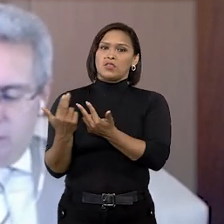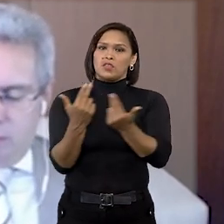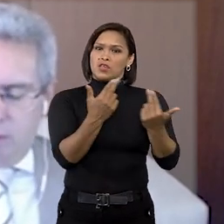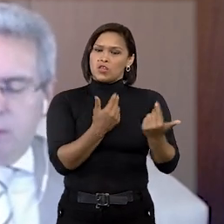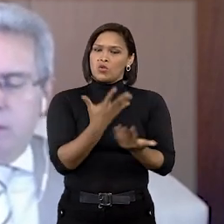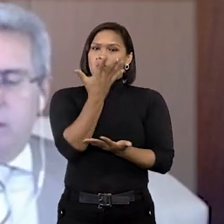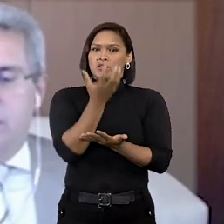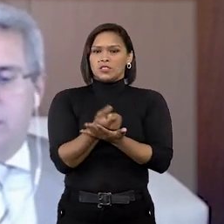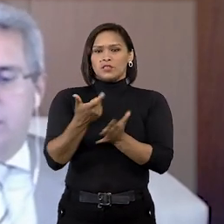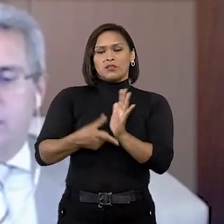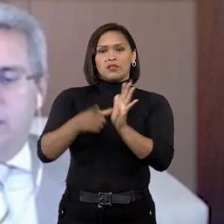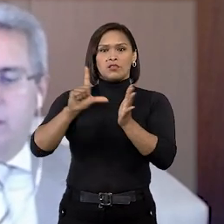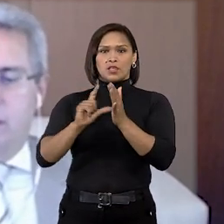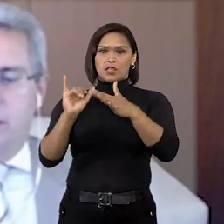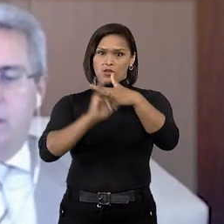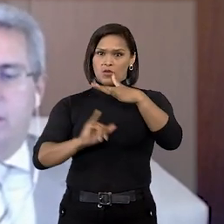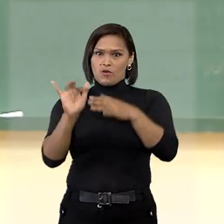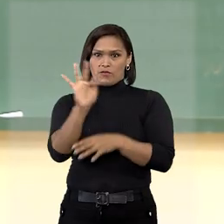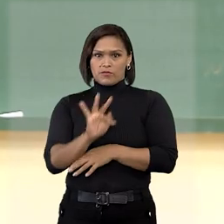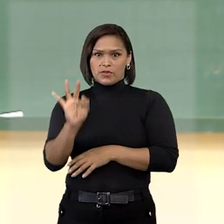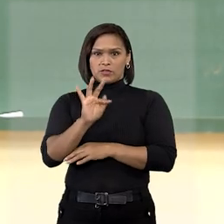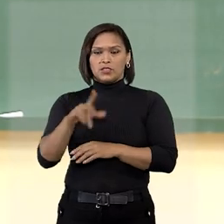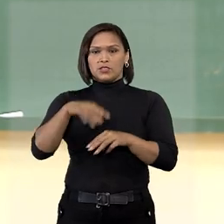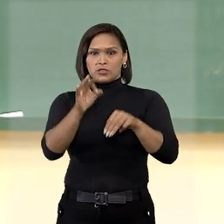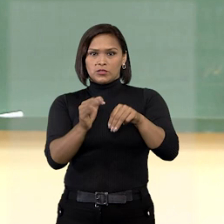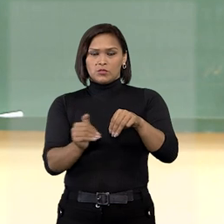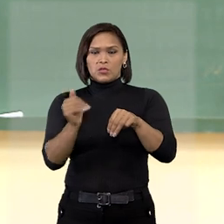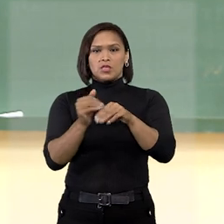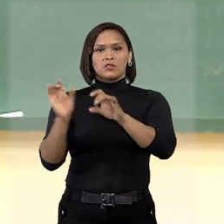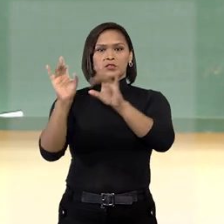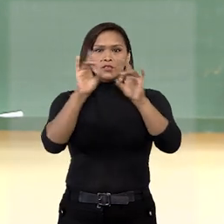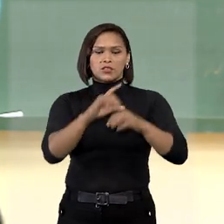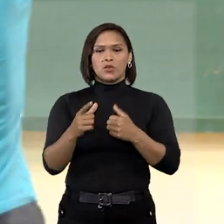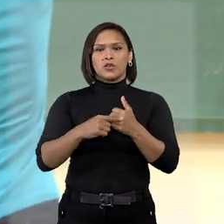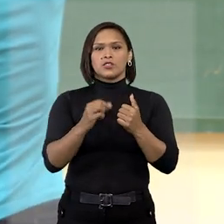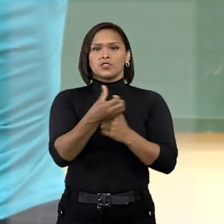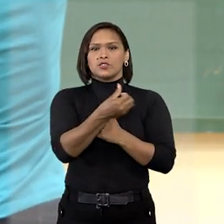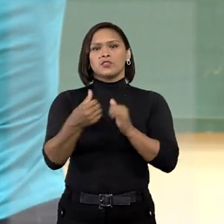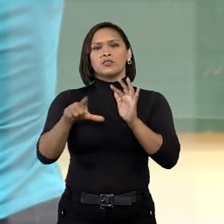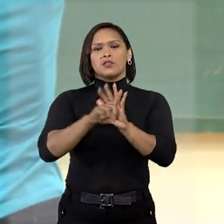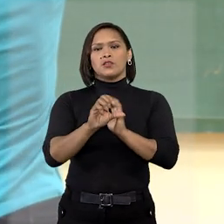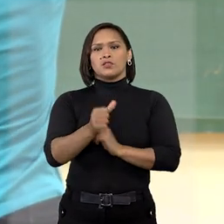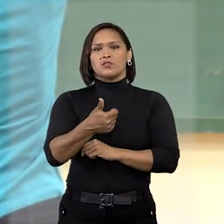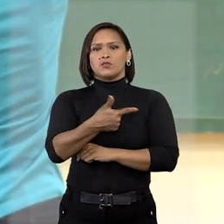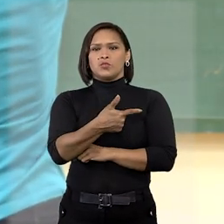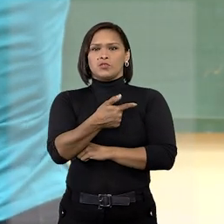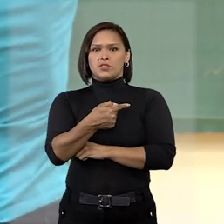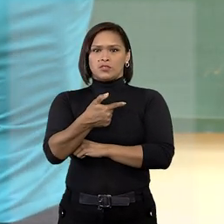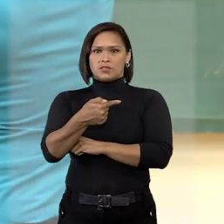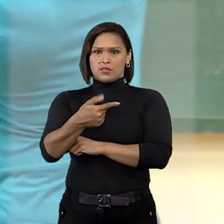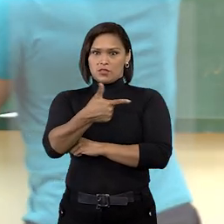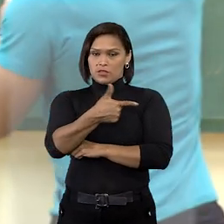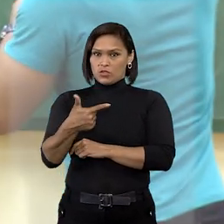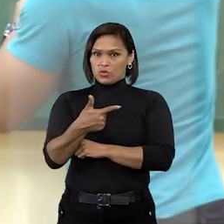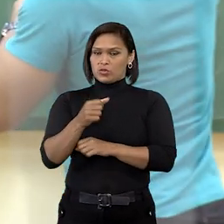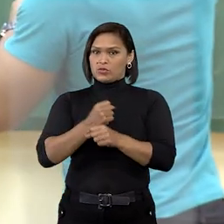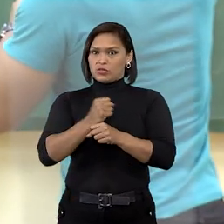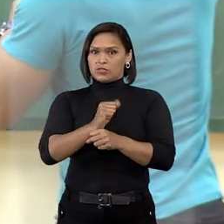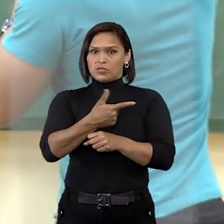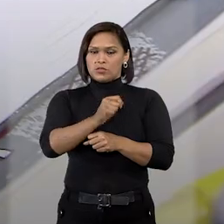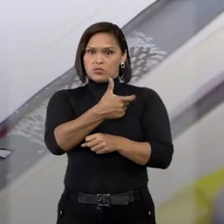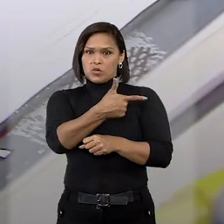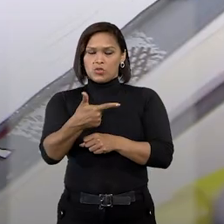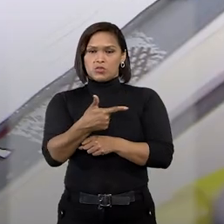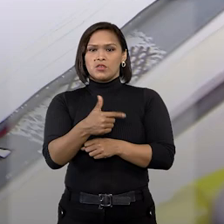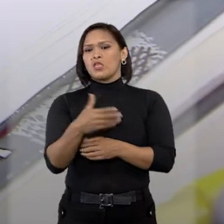vantagens adquiridas na instituição anterior. O ministro destacou que o artigo 6º da Lei nº 12.772, de 2012,